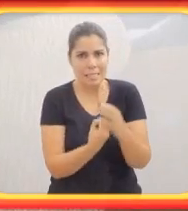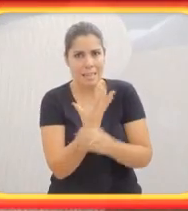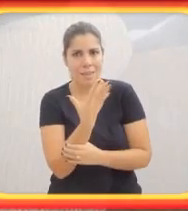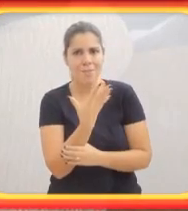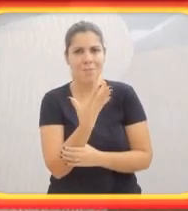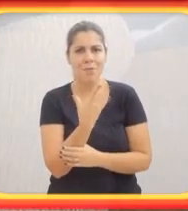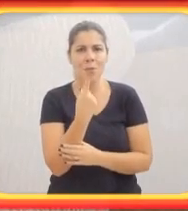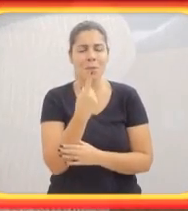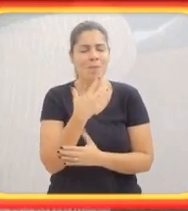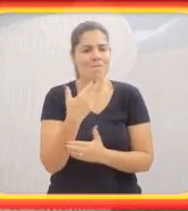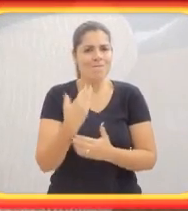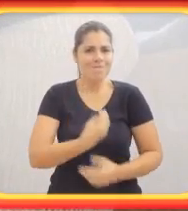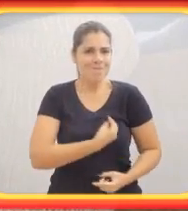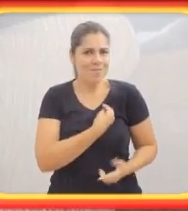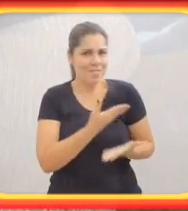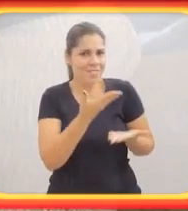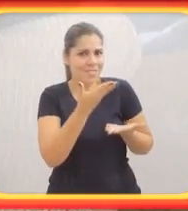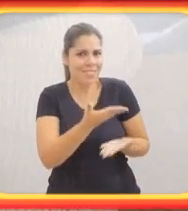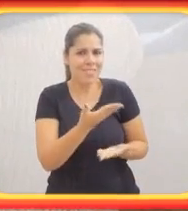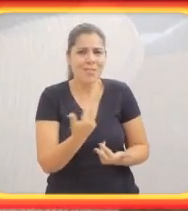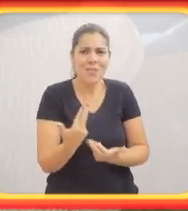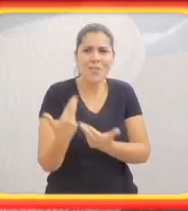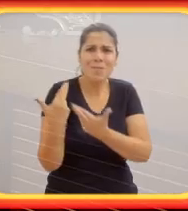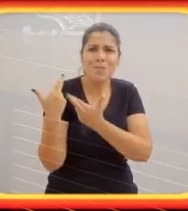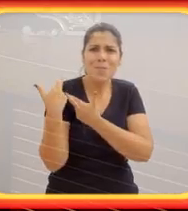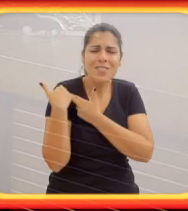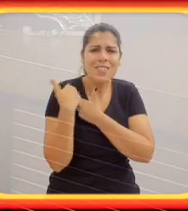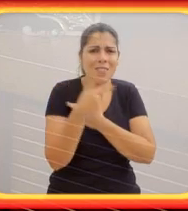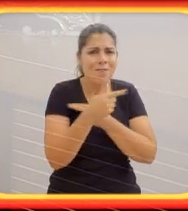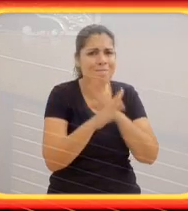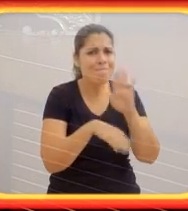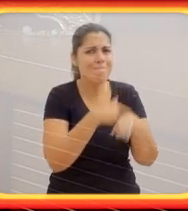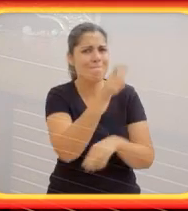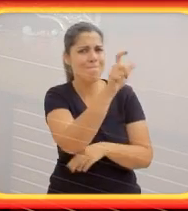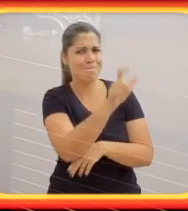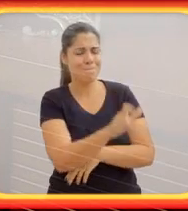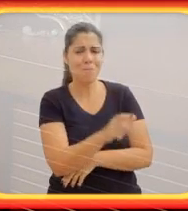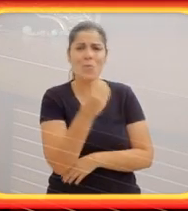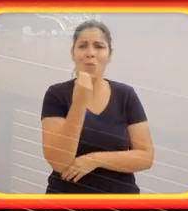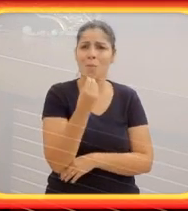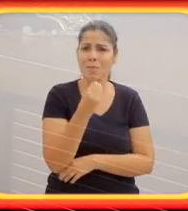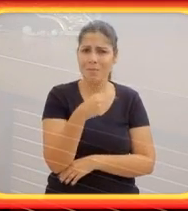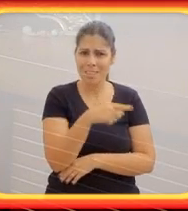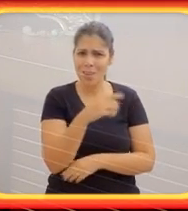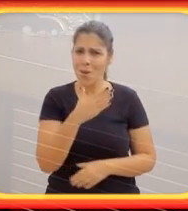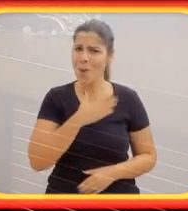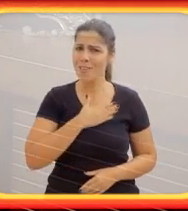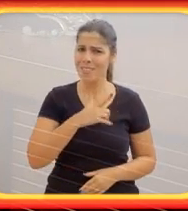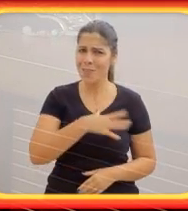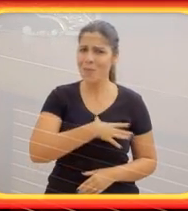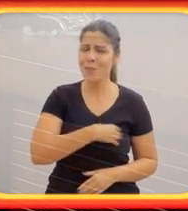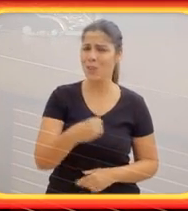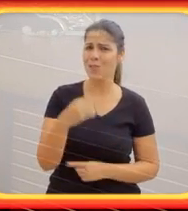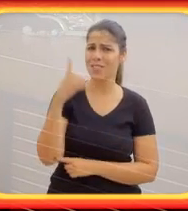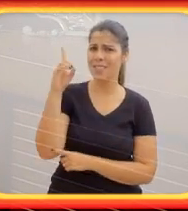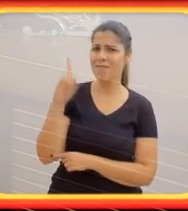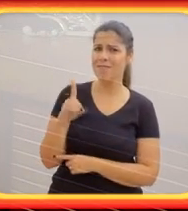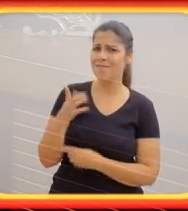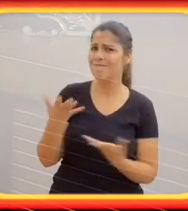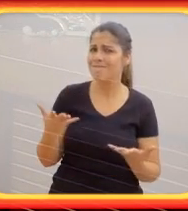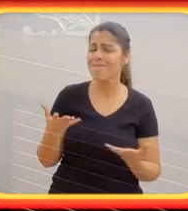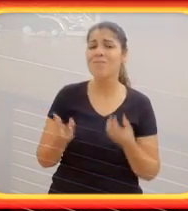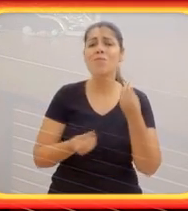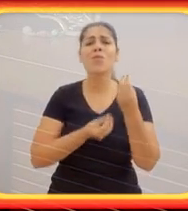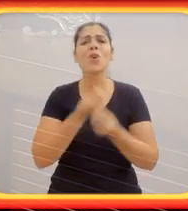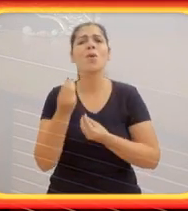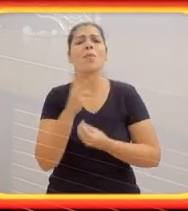forte. Eu acho que o une mais, sabe? E você, aí você começa a ver, eu sou o